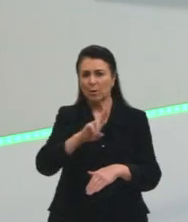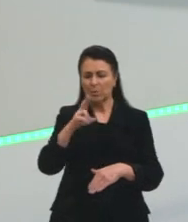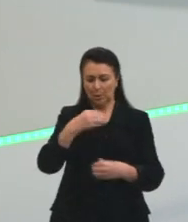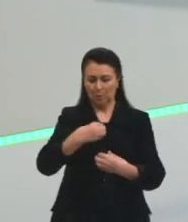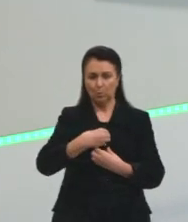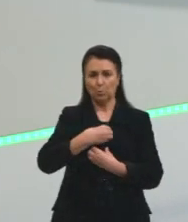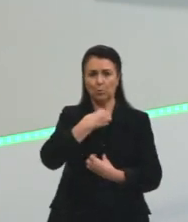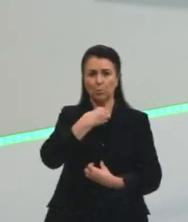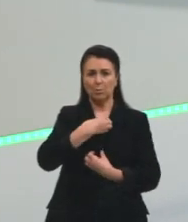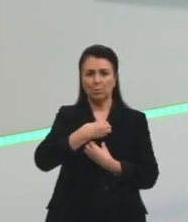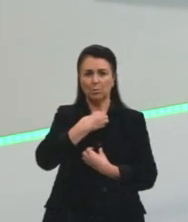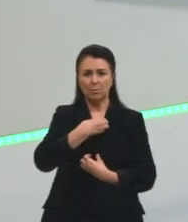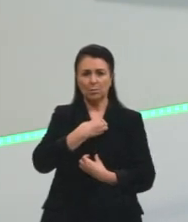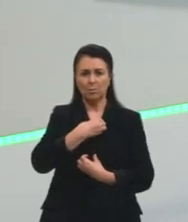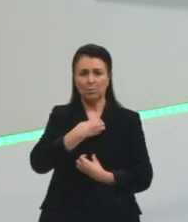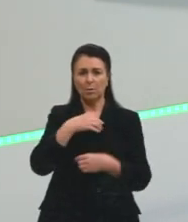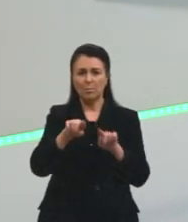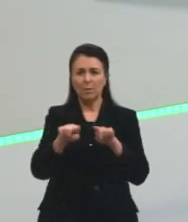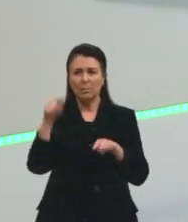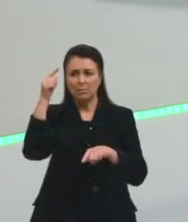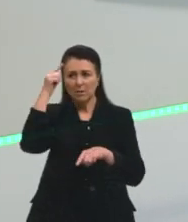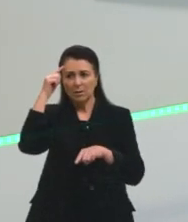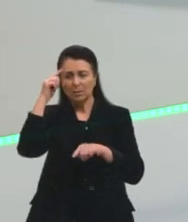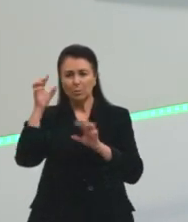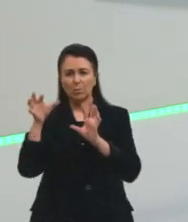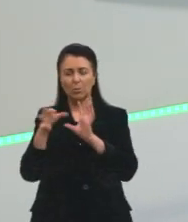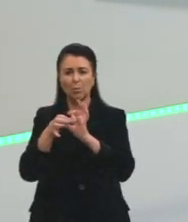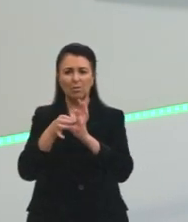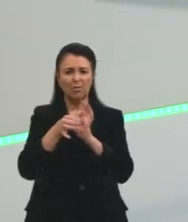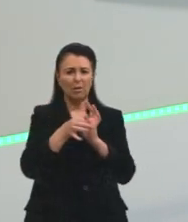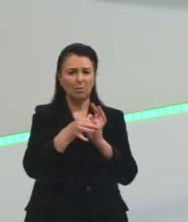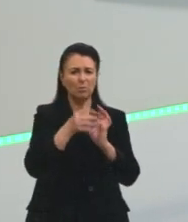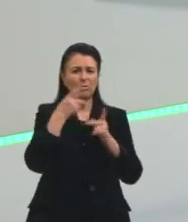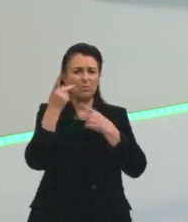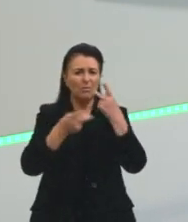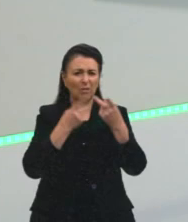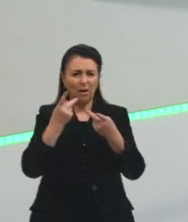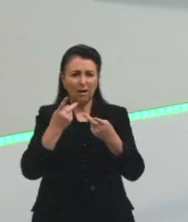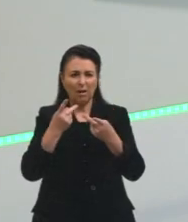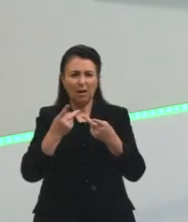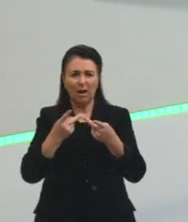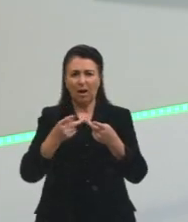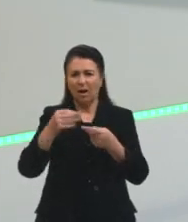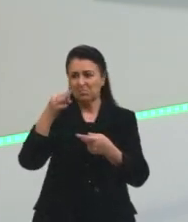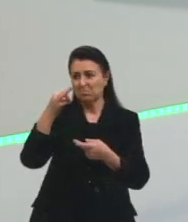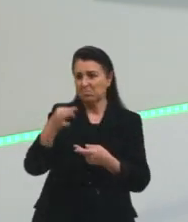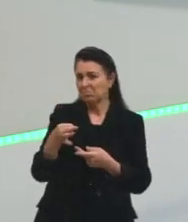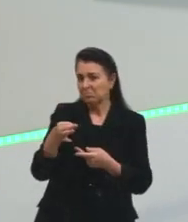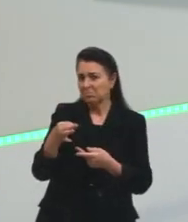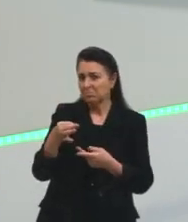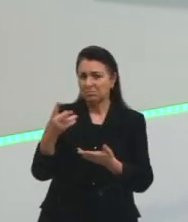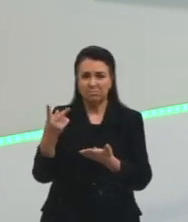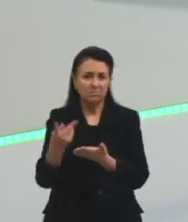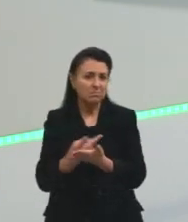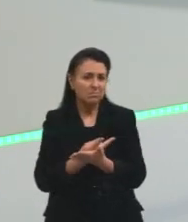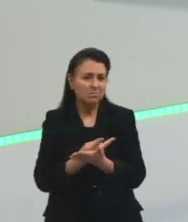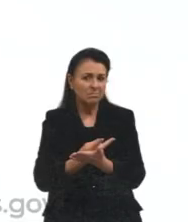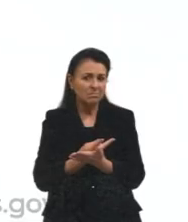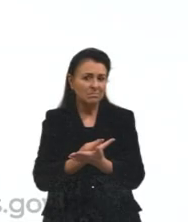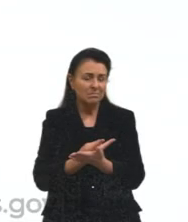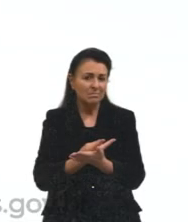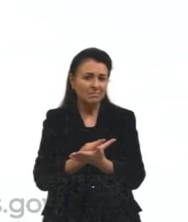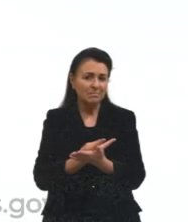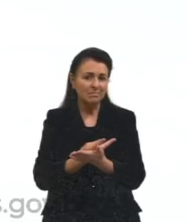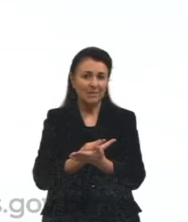pensando no contexto de fala, é uma fala adequada? Então aqui a gente vai perceber o nosso segundo tipo de